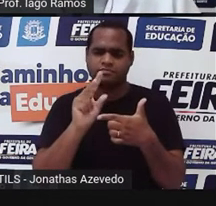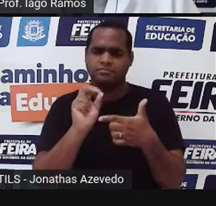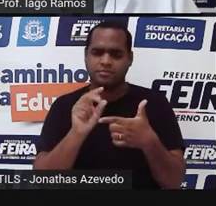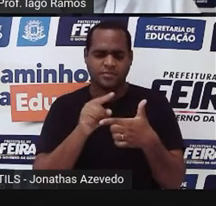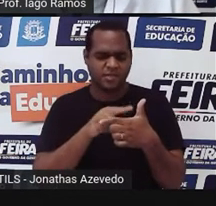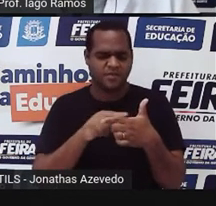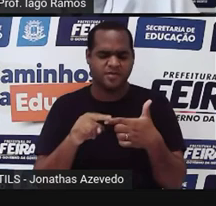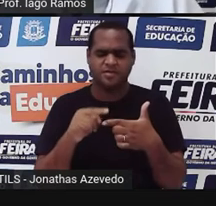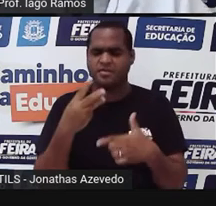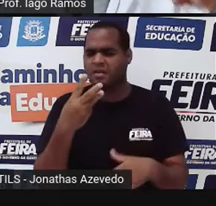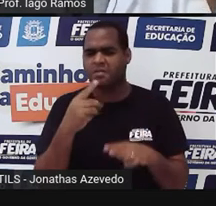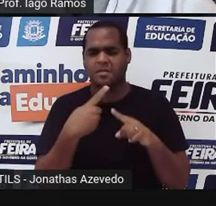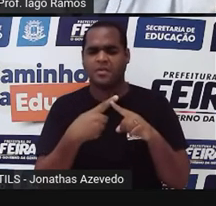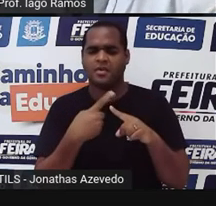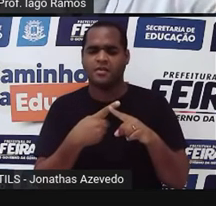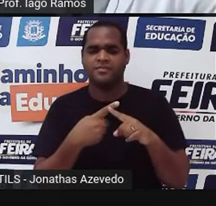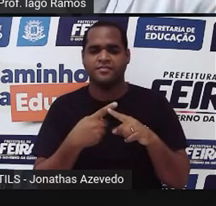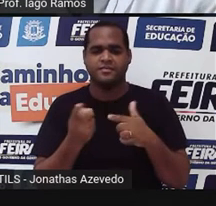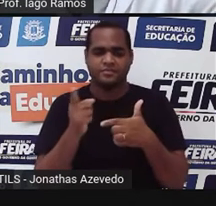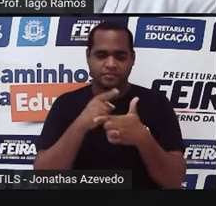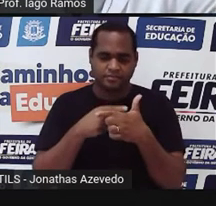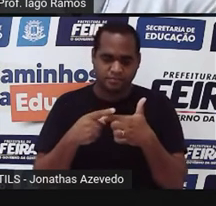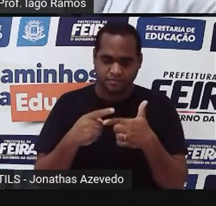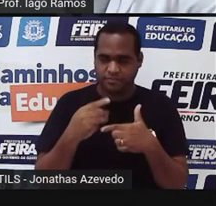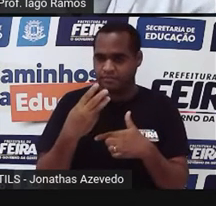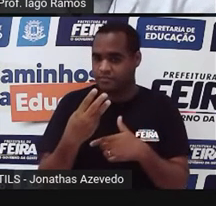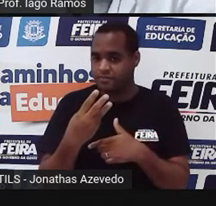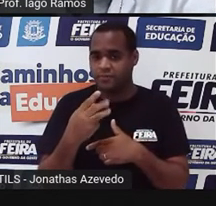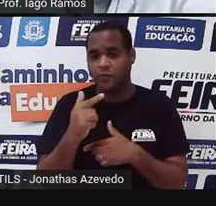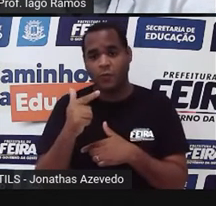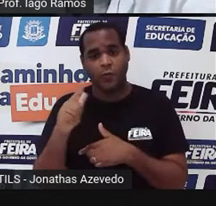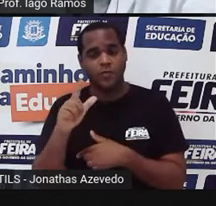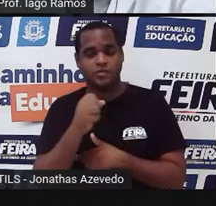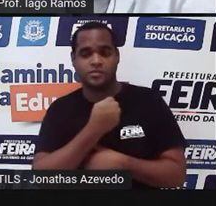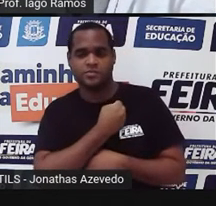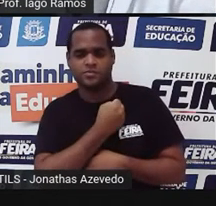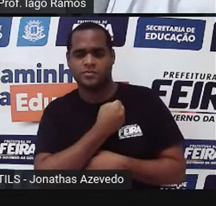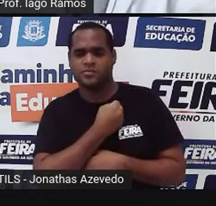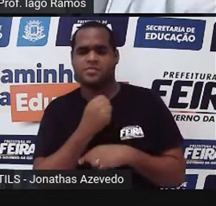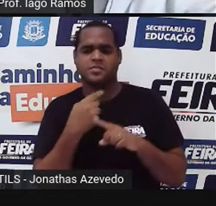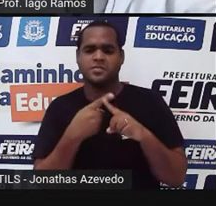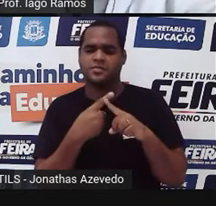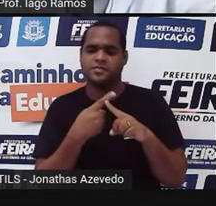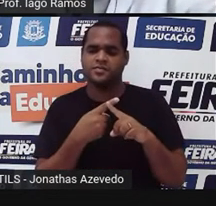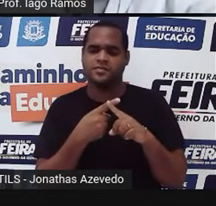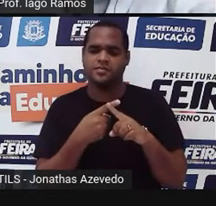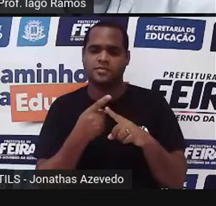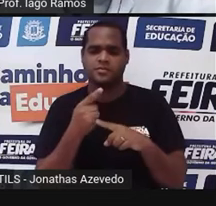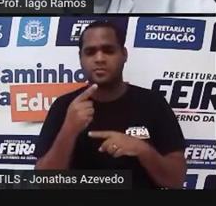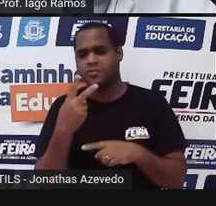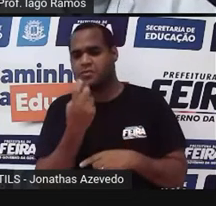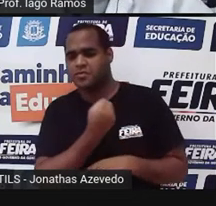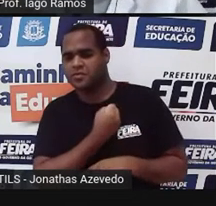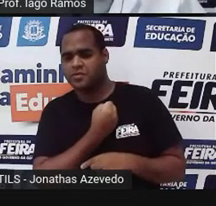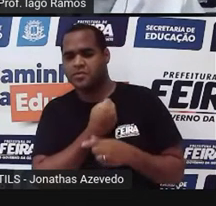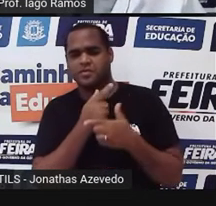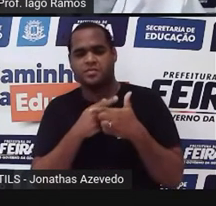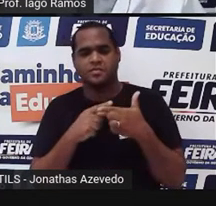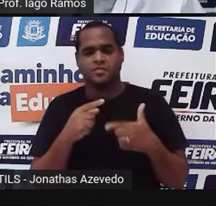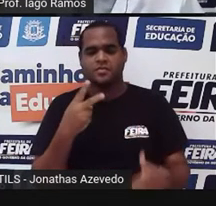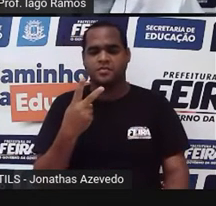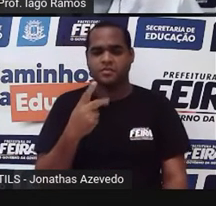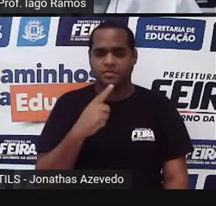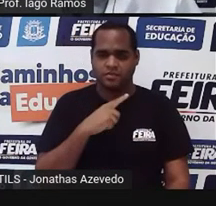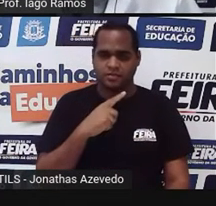dividido por 3? Por que não é dividido por outro número? Por que não é dividido por 2? Por que